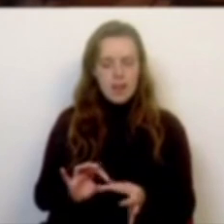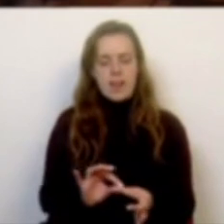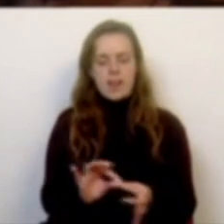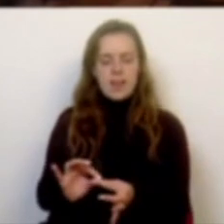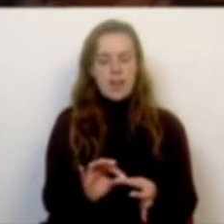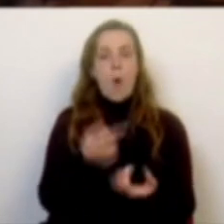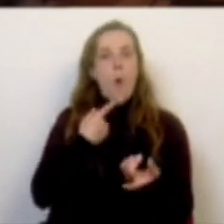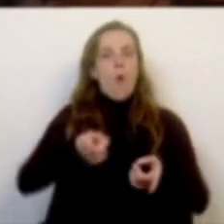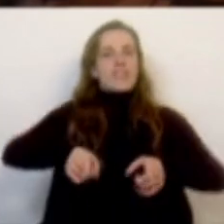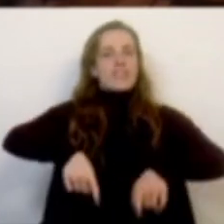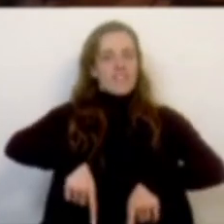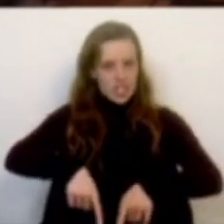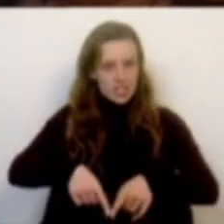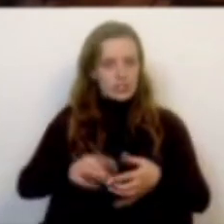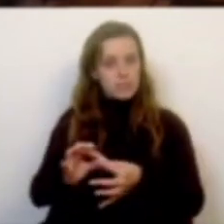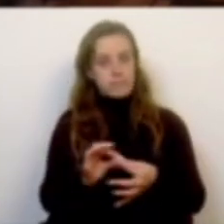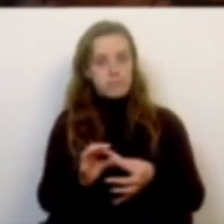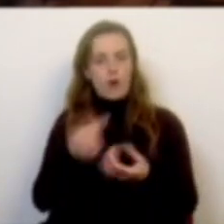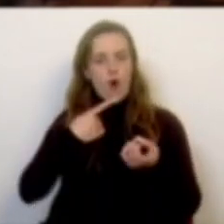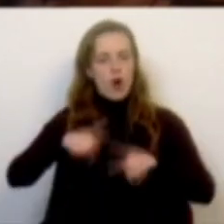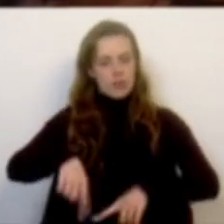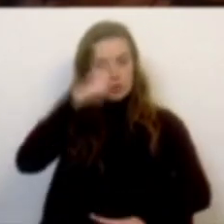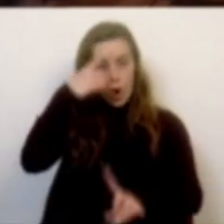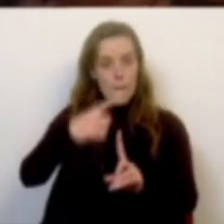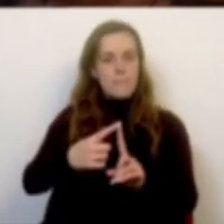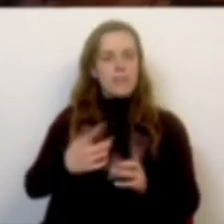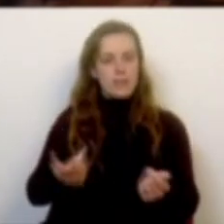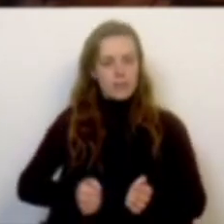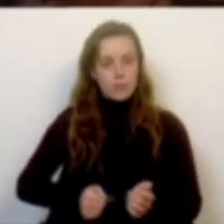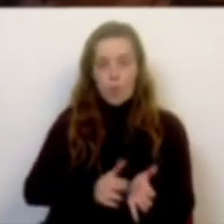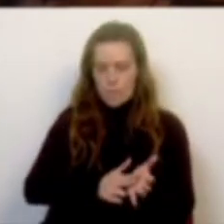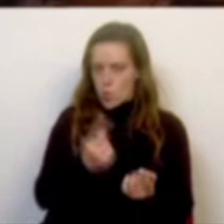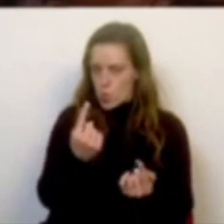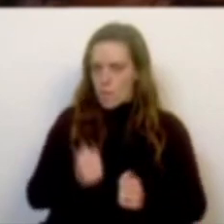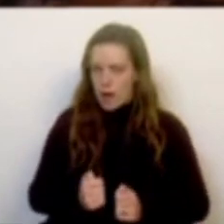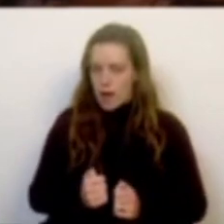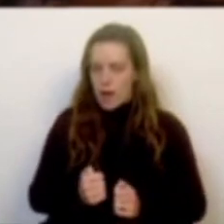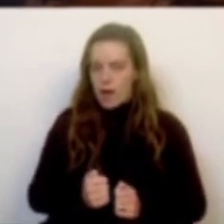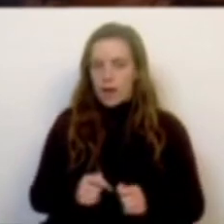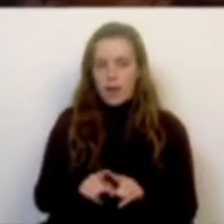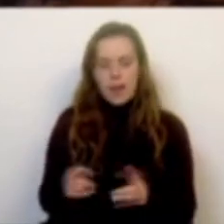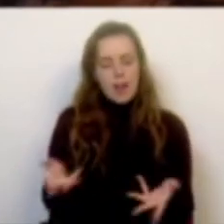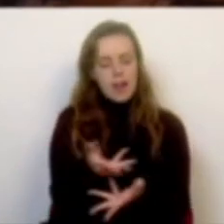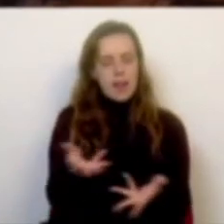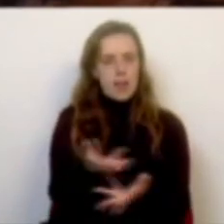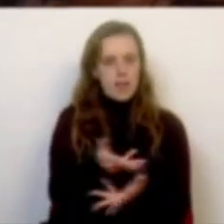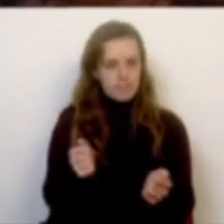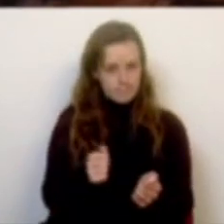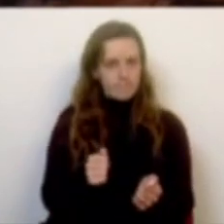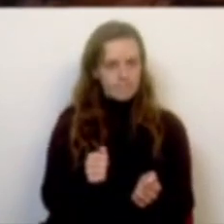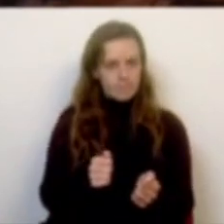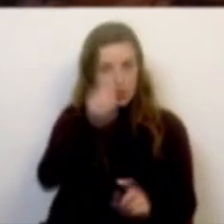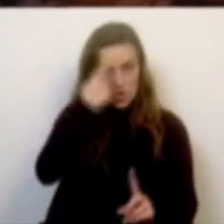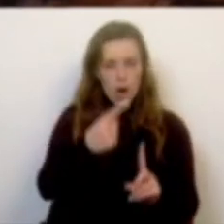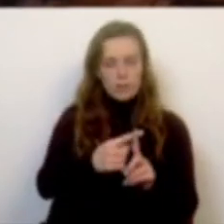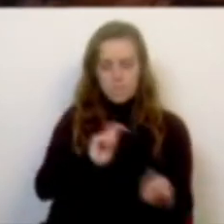uma vez mais, uma vez mais com um motivo e com uma razão, distribuírem entre si taxas e lugares impedindo